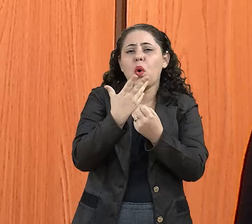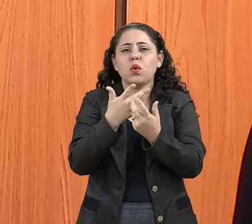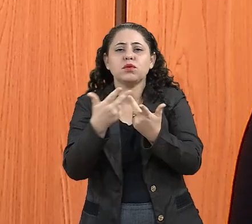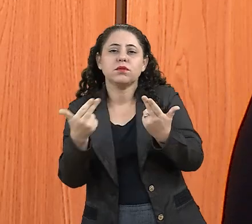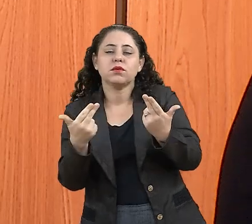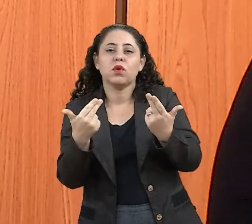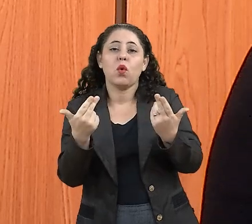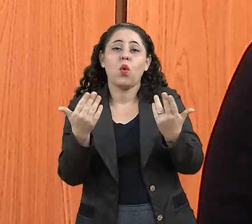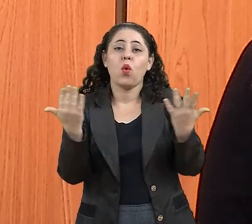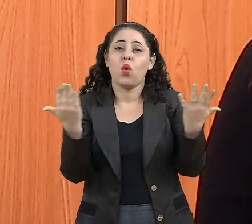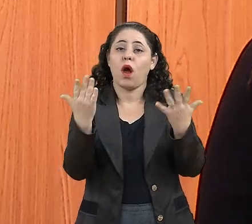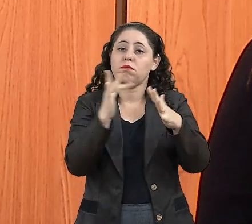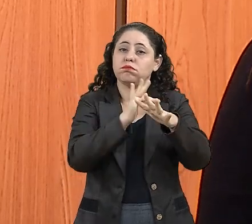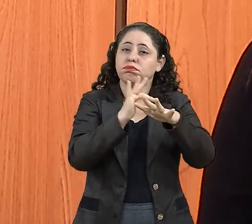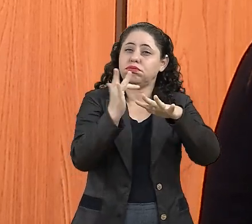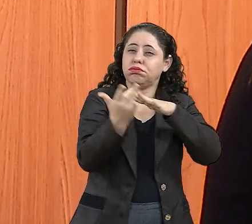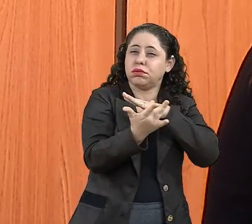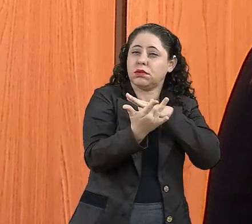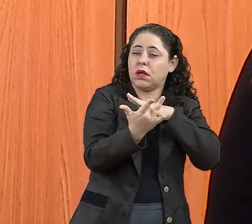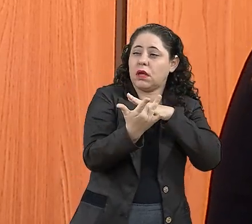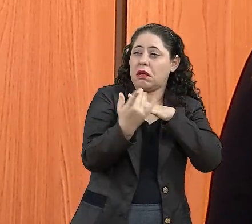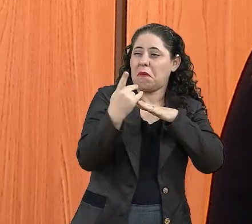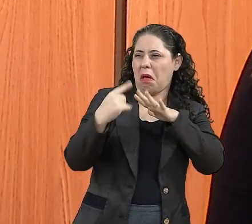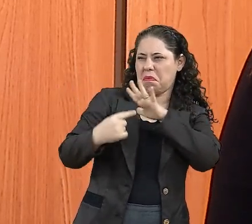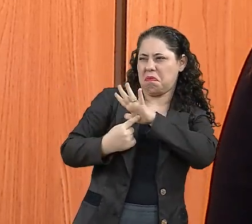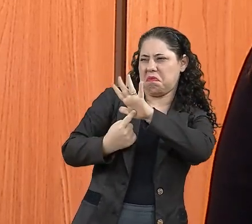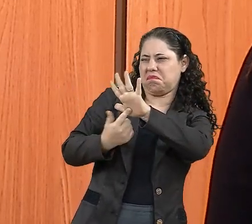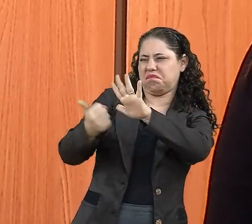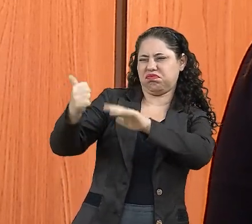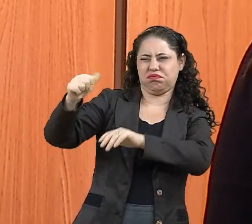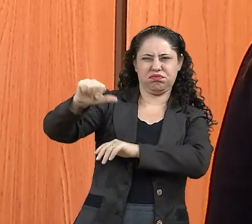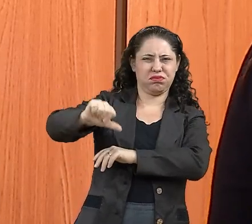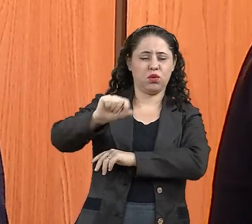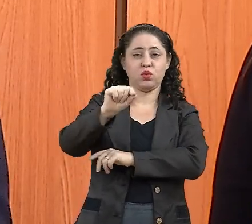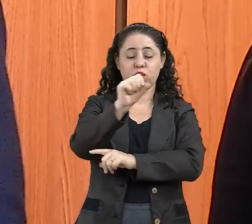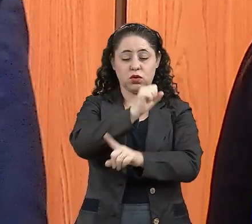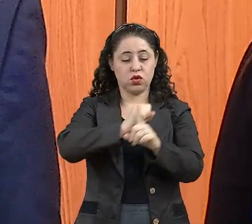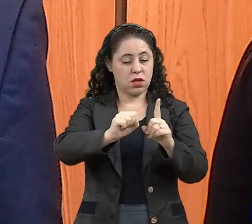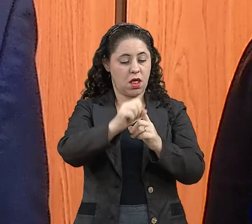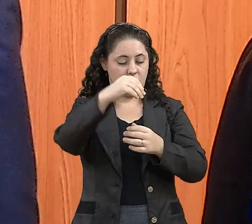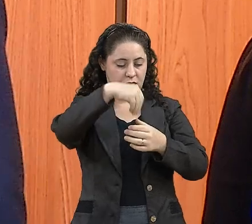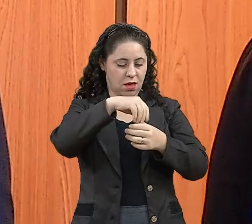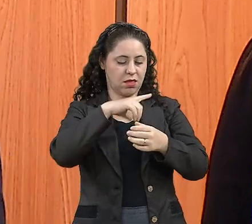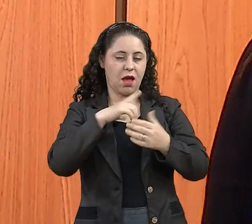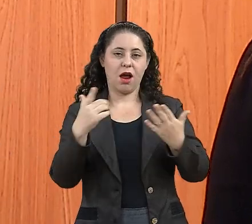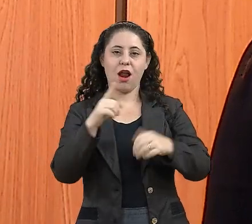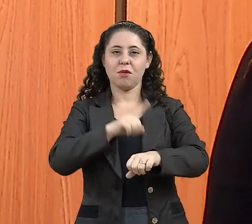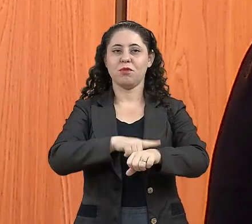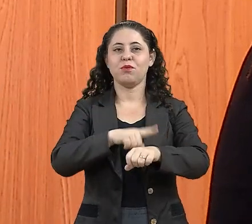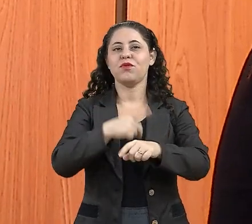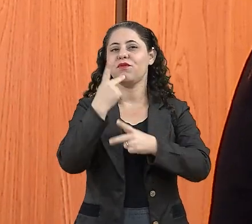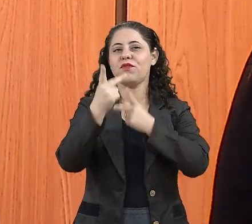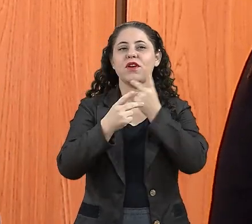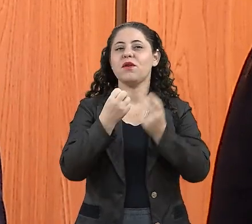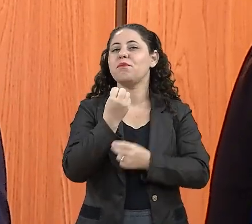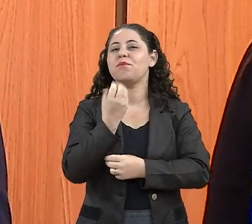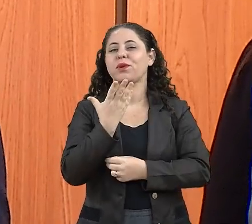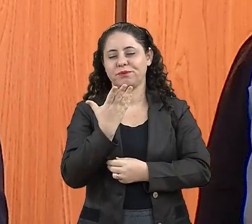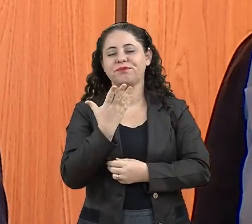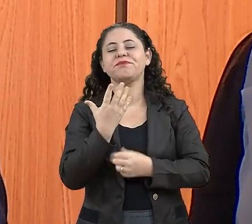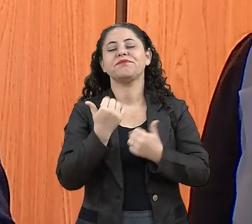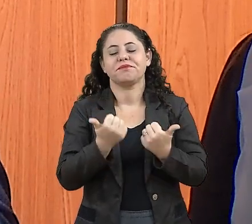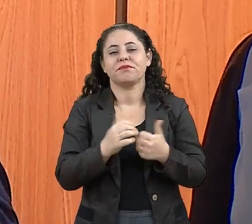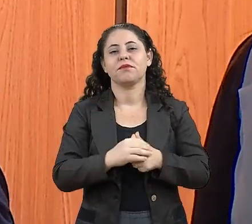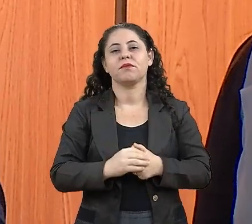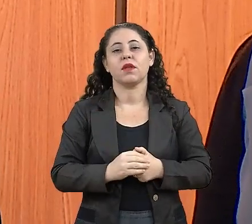mídias, elas dão destaque muito para o negativo, para o que há de ruim na sociedade, agora é o momento de falar o bom. E esse